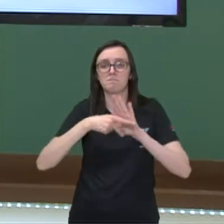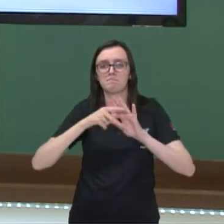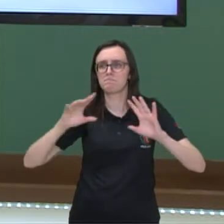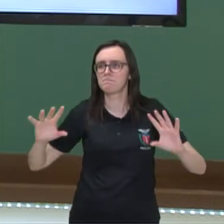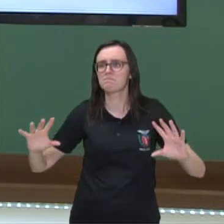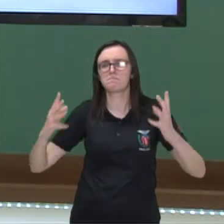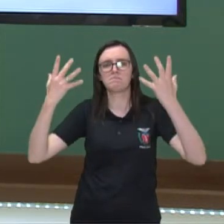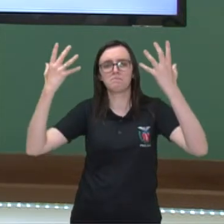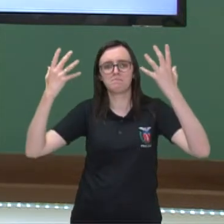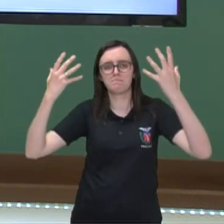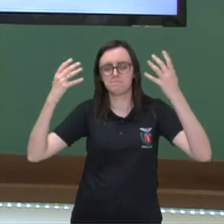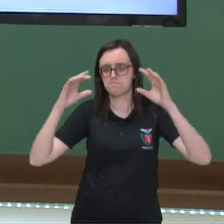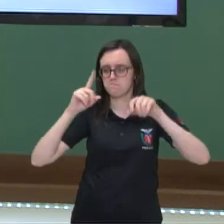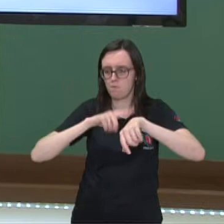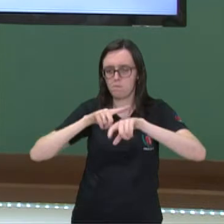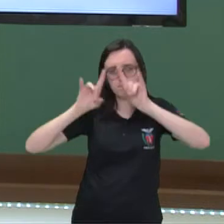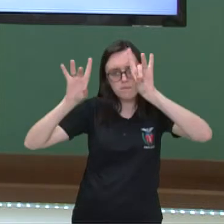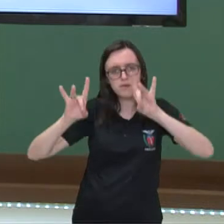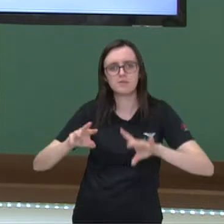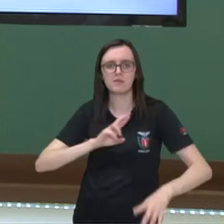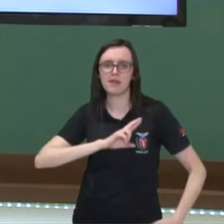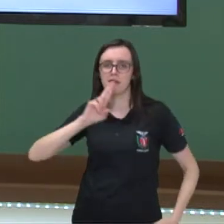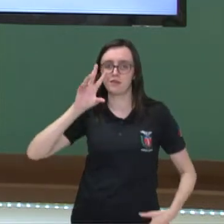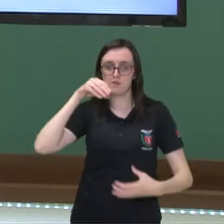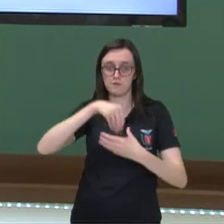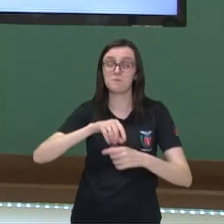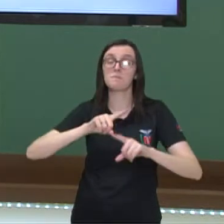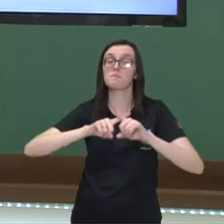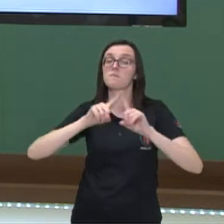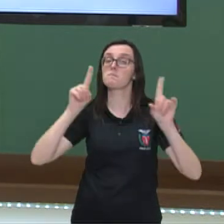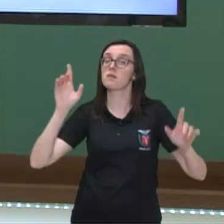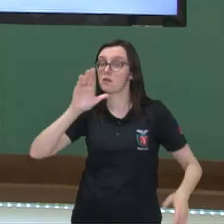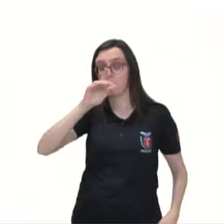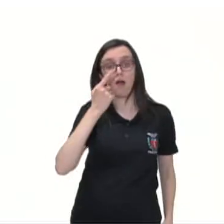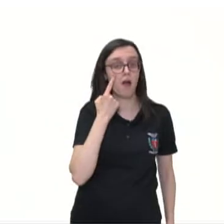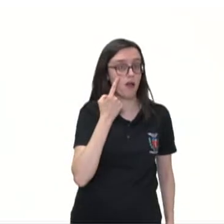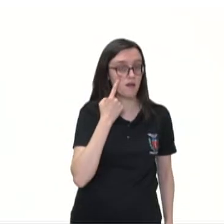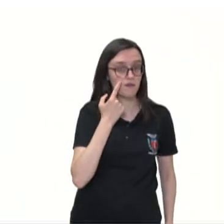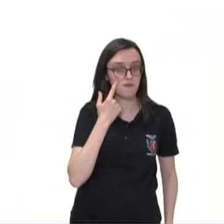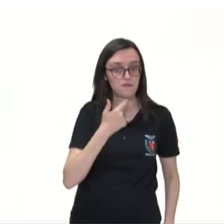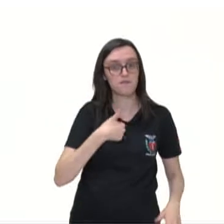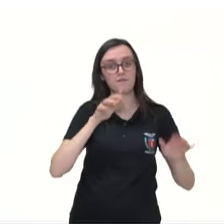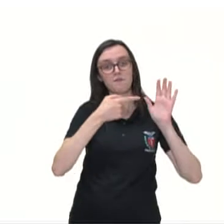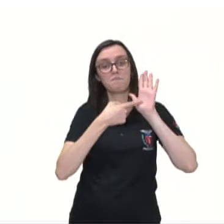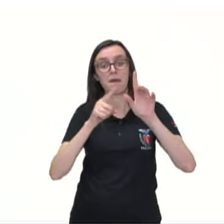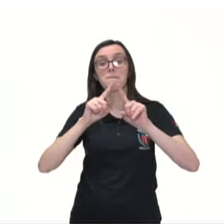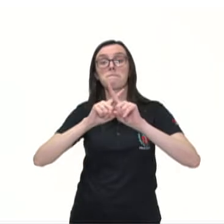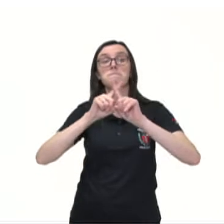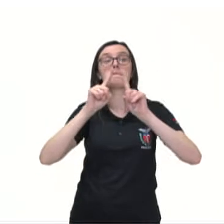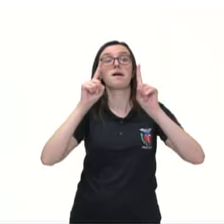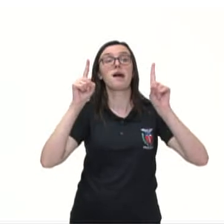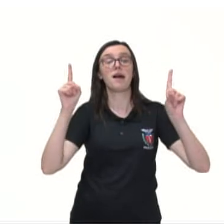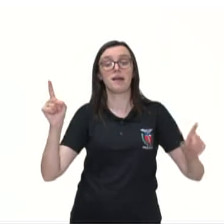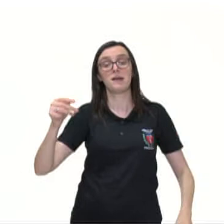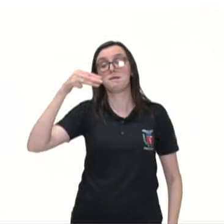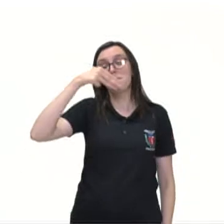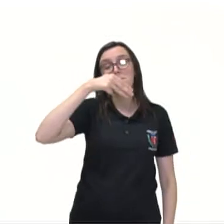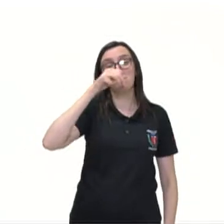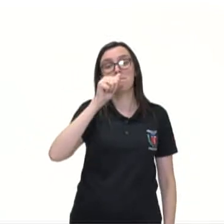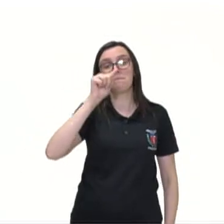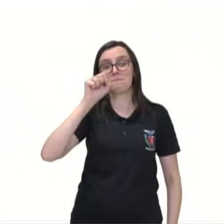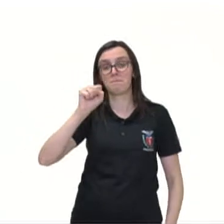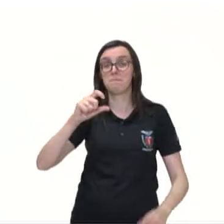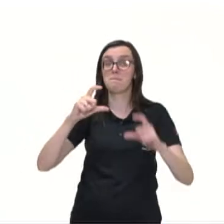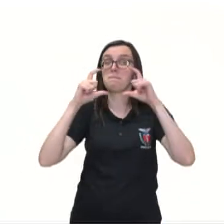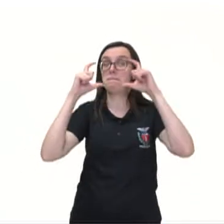religiosas, né? Mas, olha só, foi colocado esse mas com letras garrafais aqui, né?